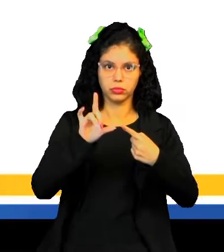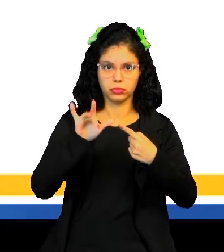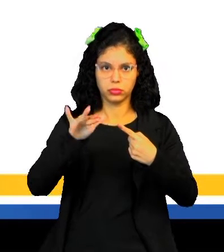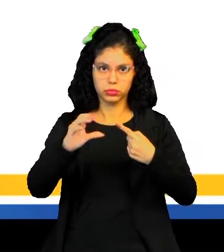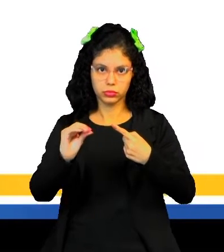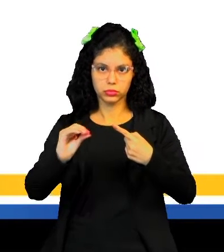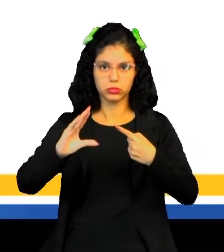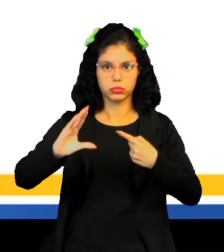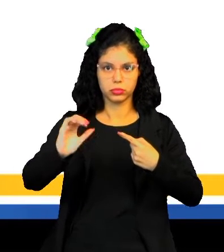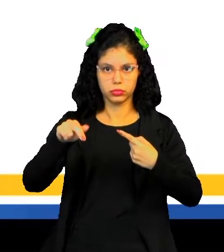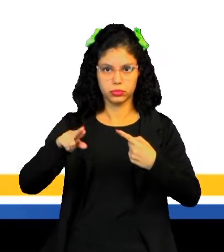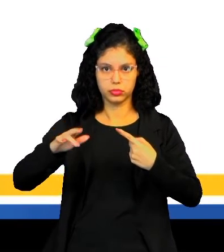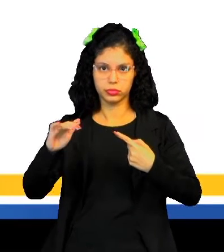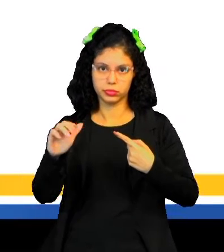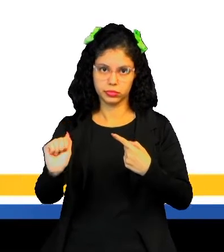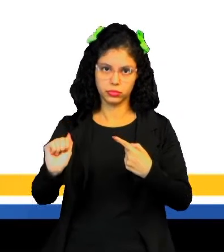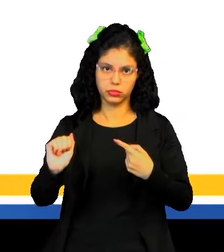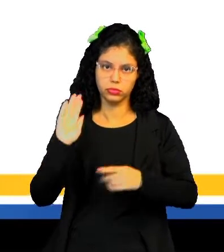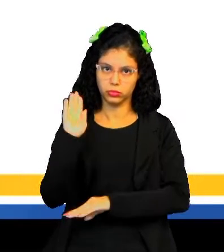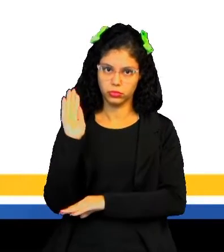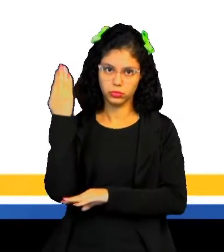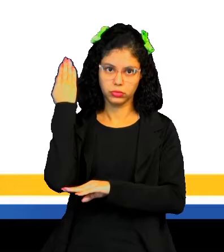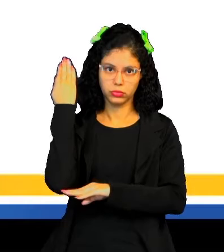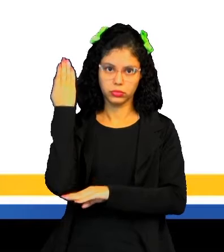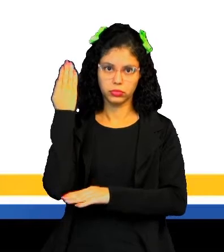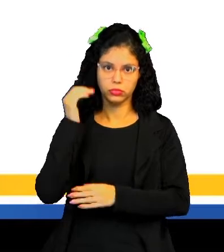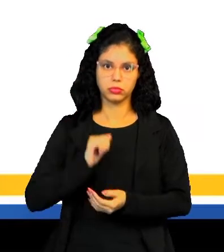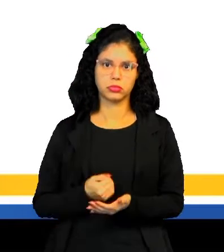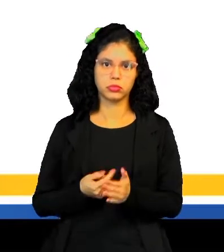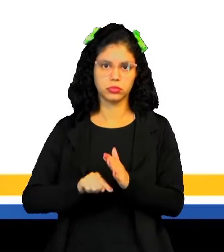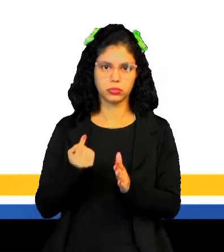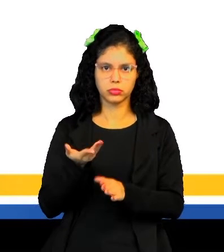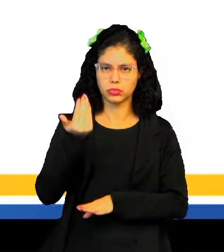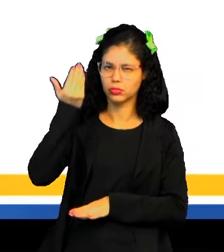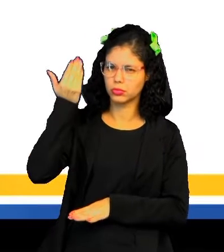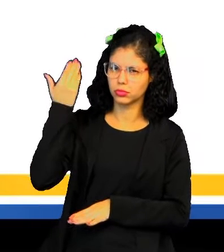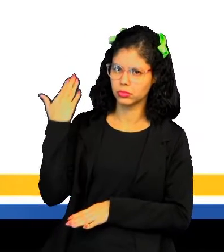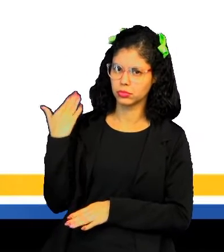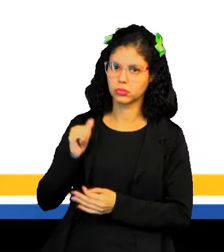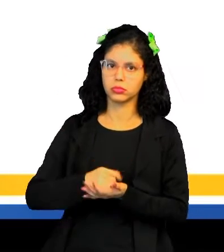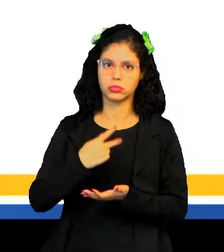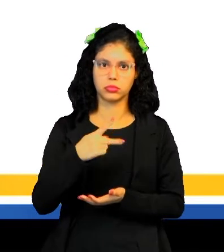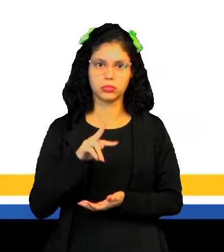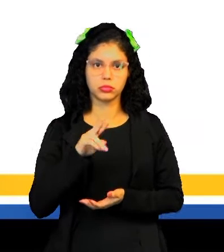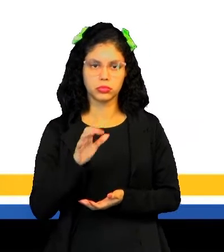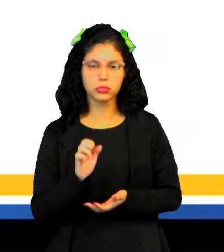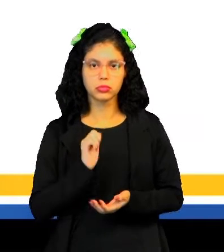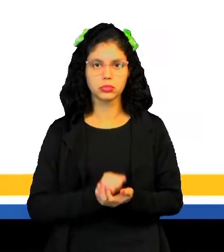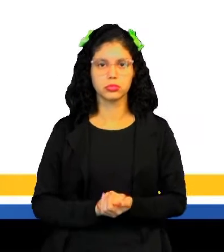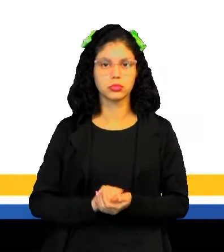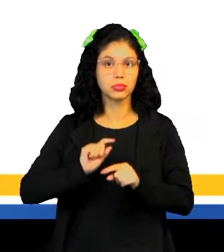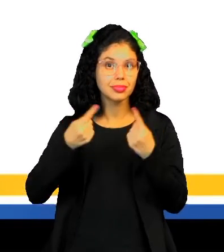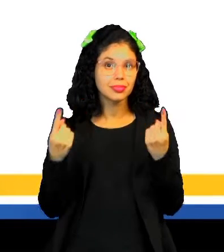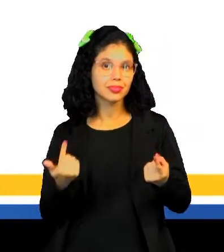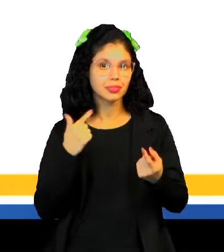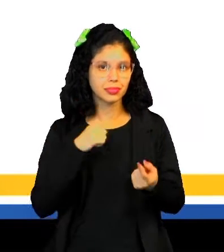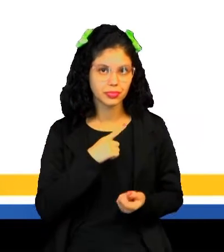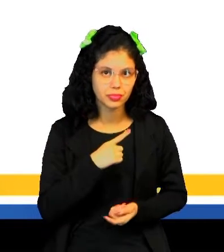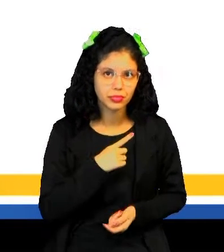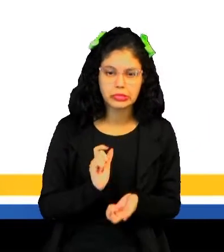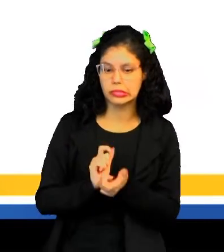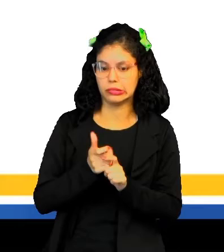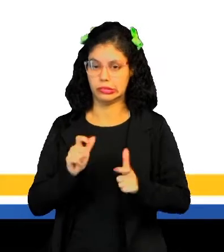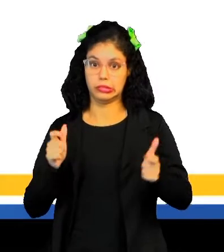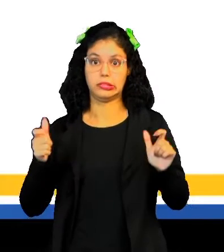considerado é o do Pão Brasil, lá no período pré-colonial. No entanto, ele não teve uma